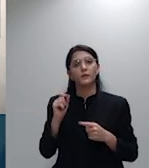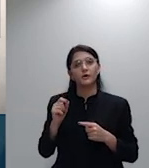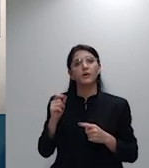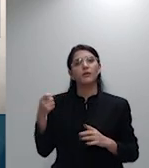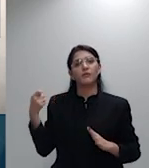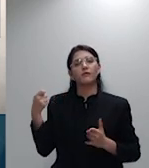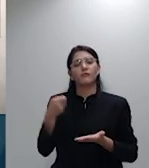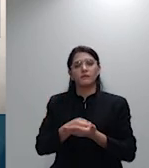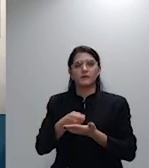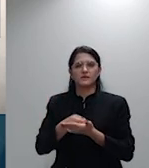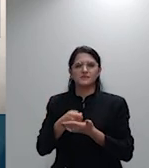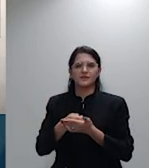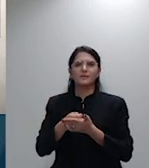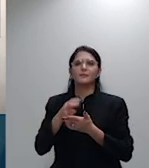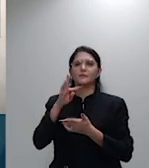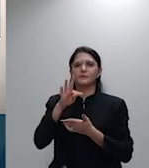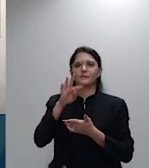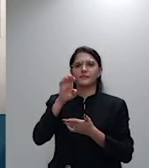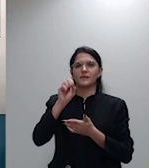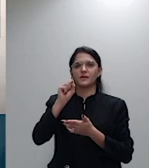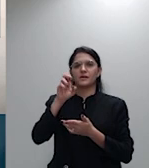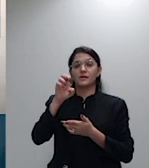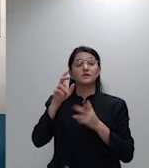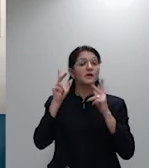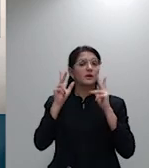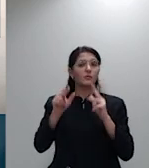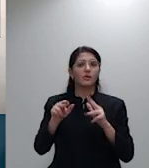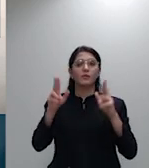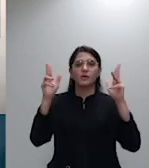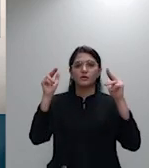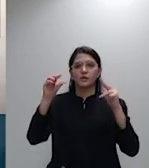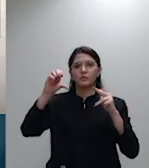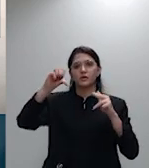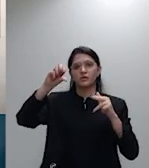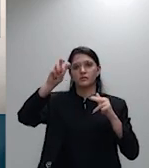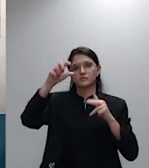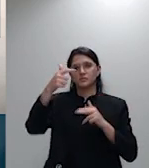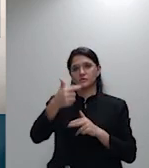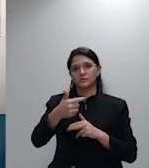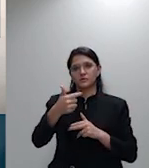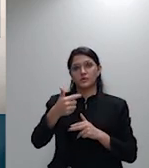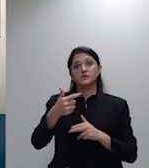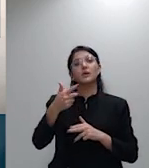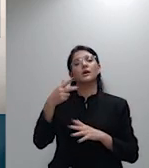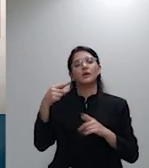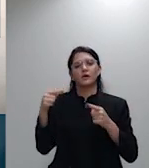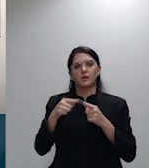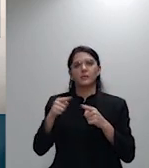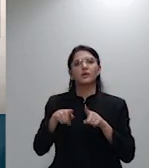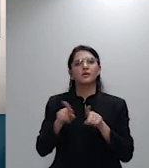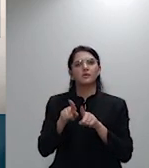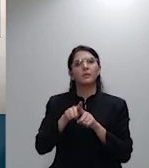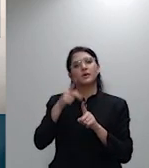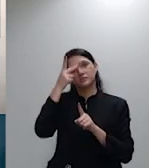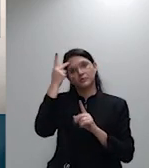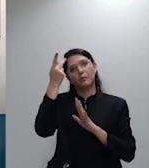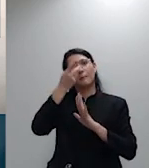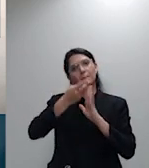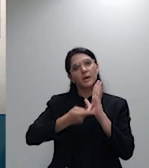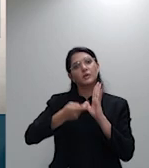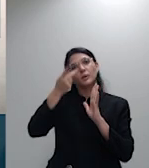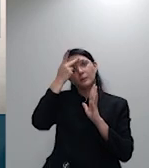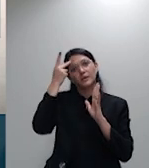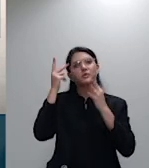952 para os planos coletivos a única ressalva a ser feita diz respeito aos planos